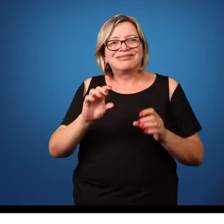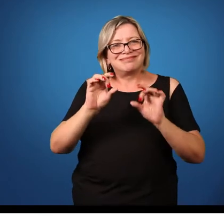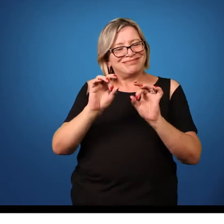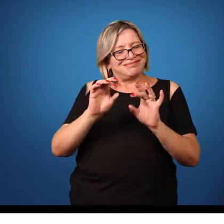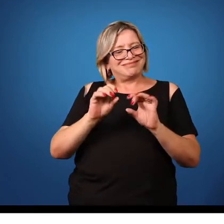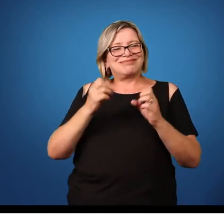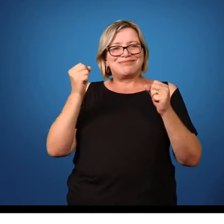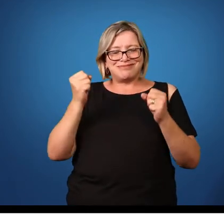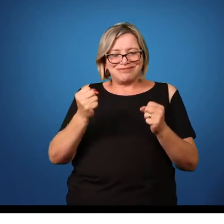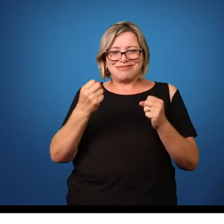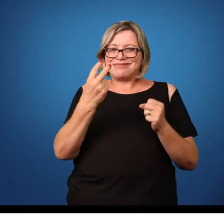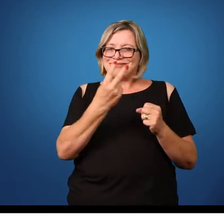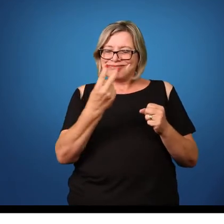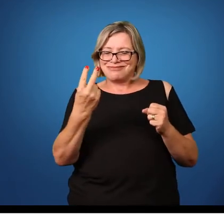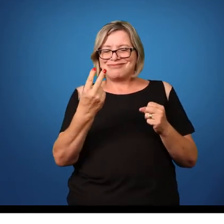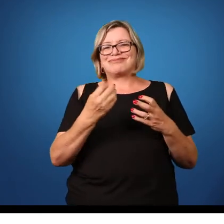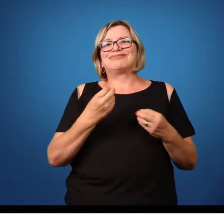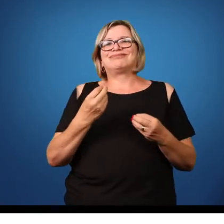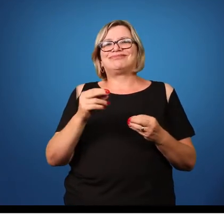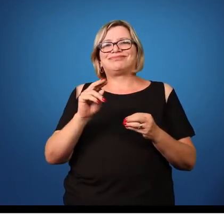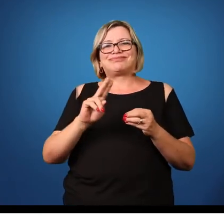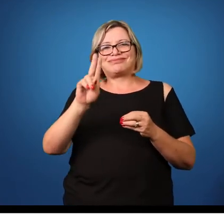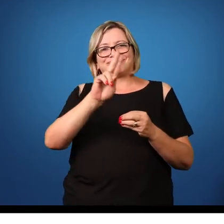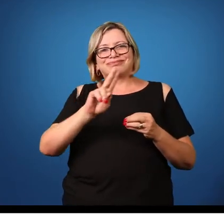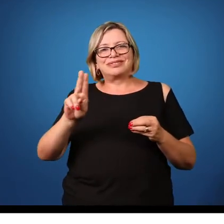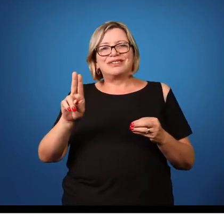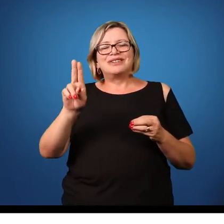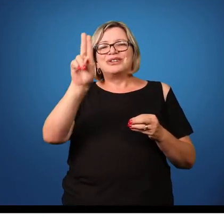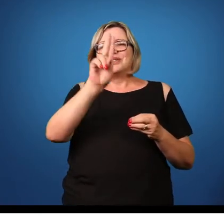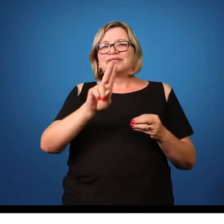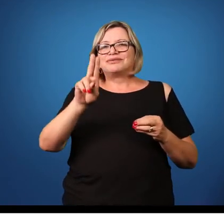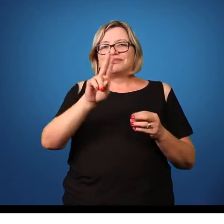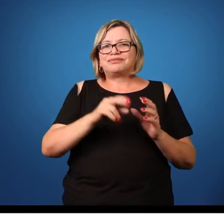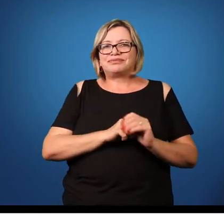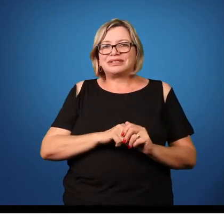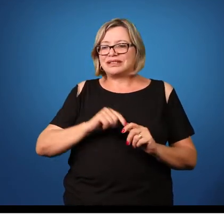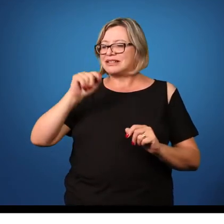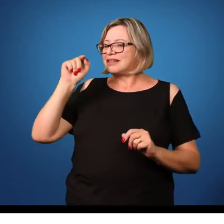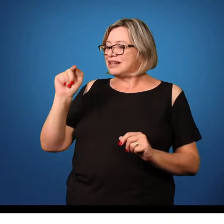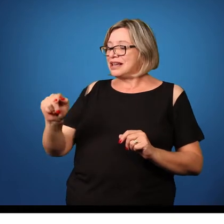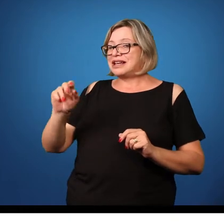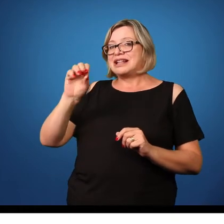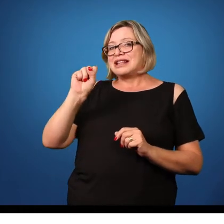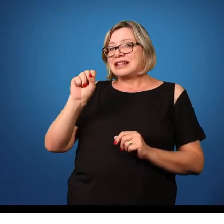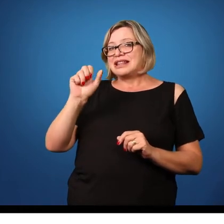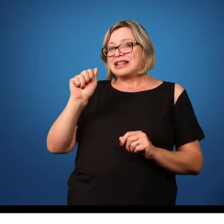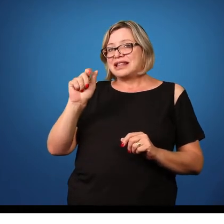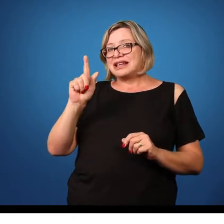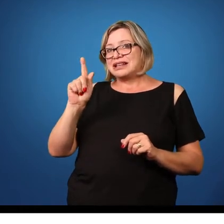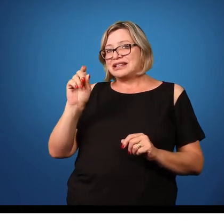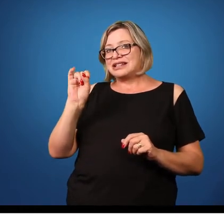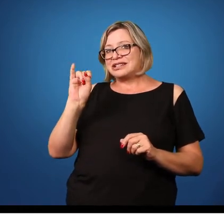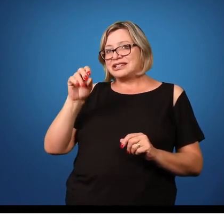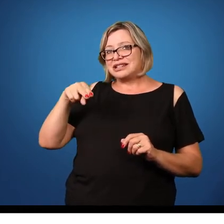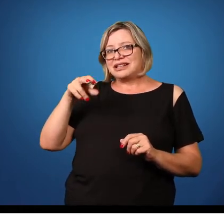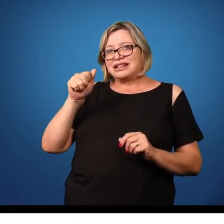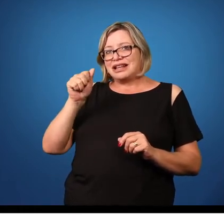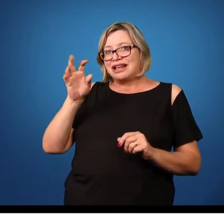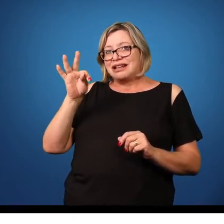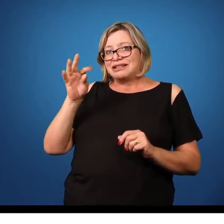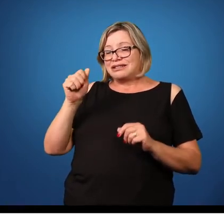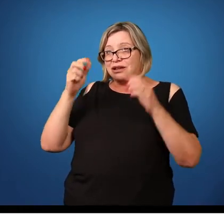esses dois termos para essa característica. No caso da tênia saginata, ela não apresenta